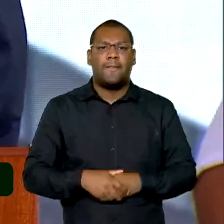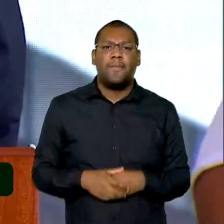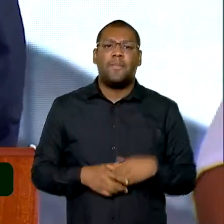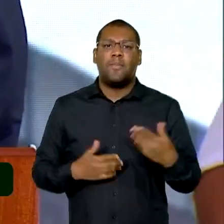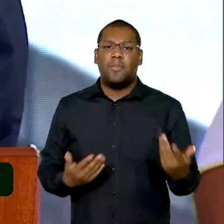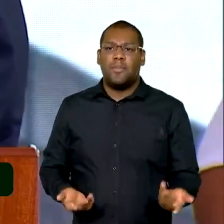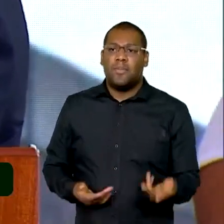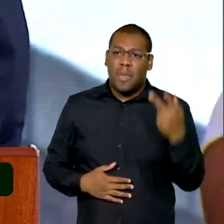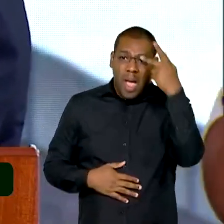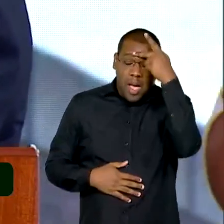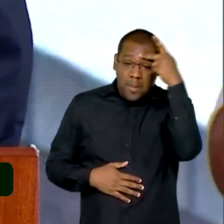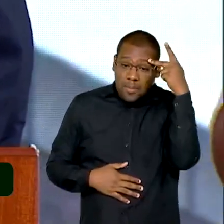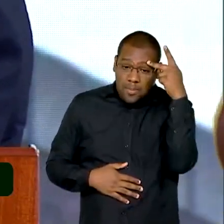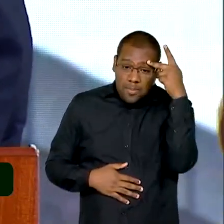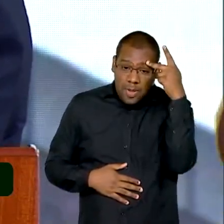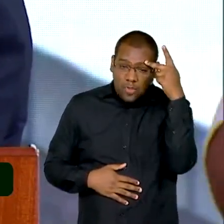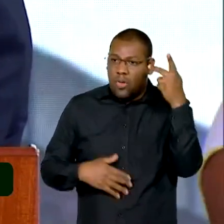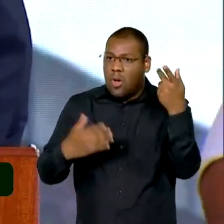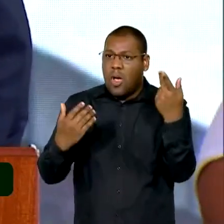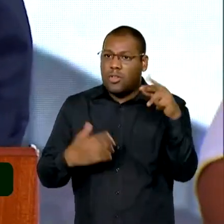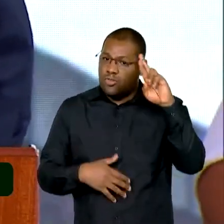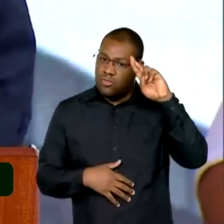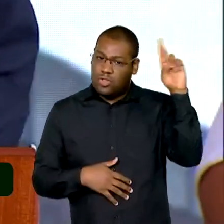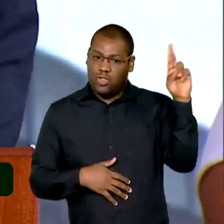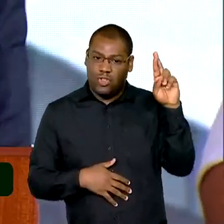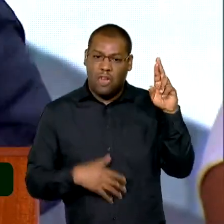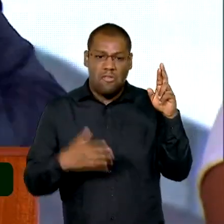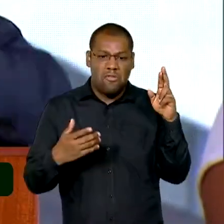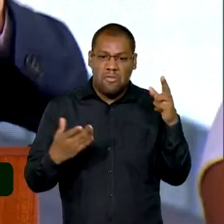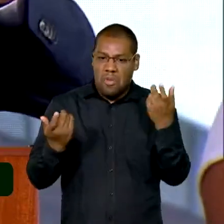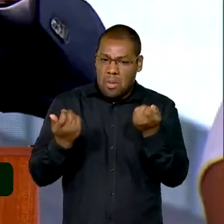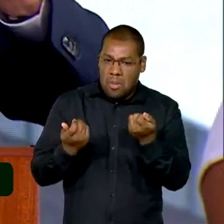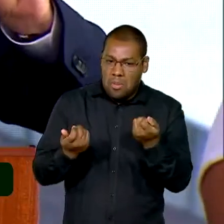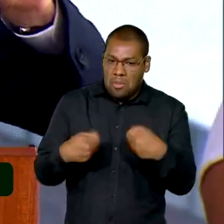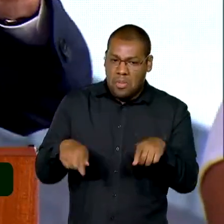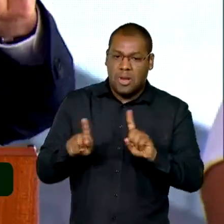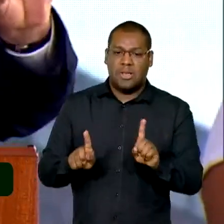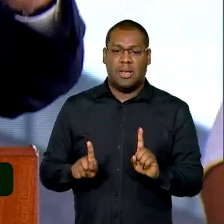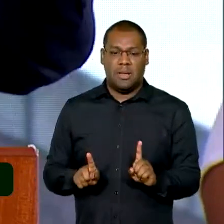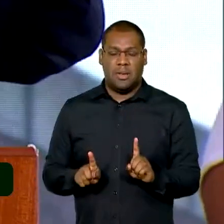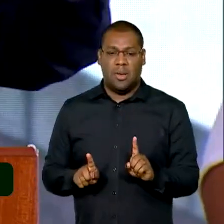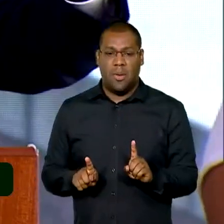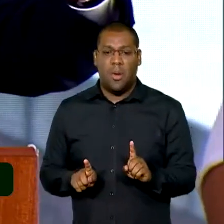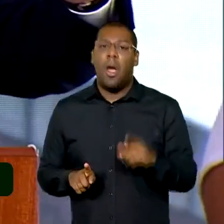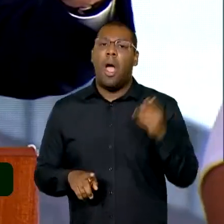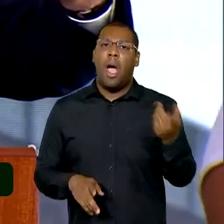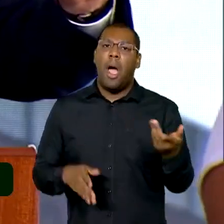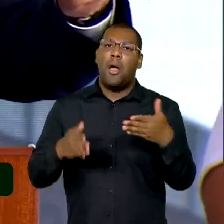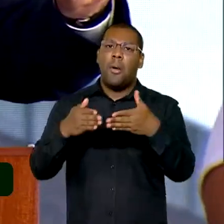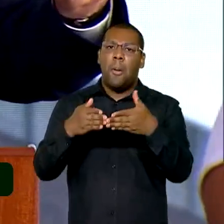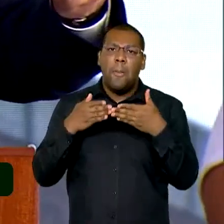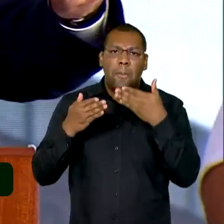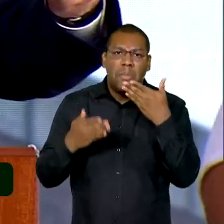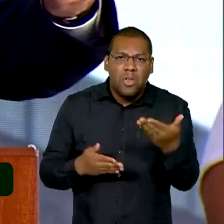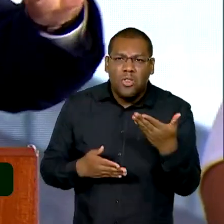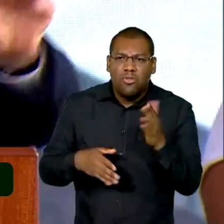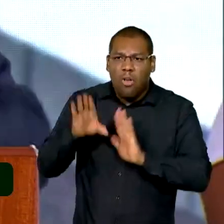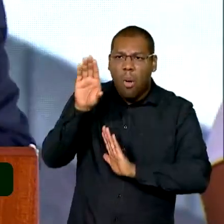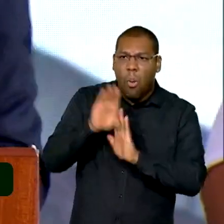pessoas não estejam precisando naquele momento, certamente as pessoas vão pedir um currículo para você